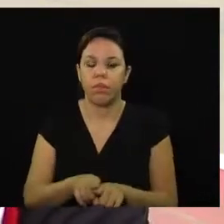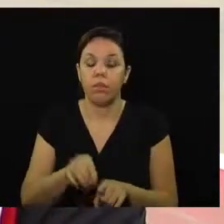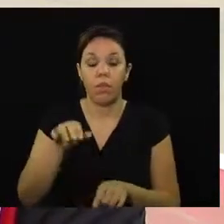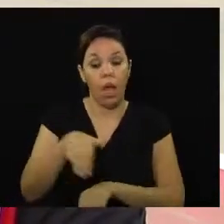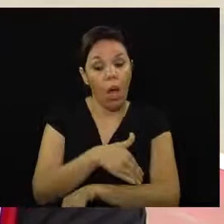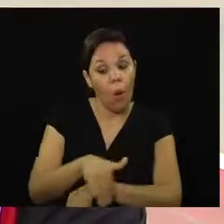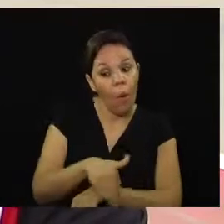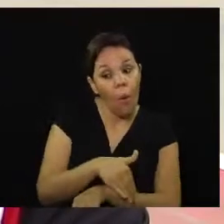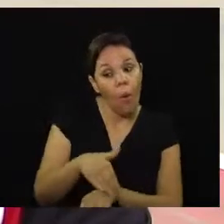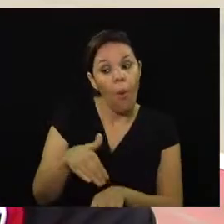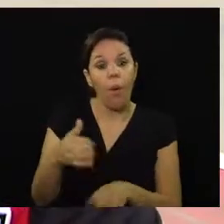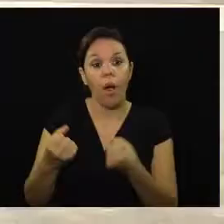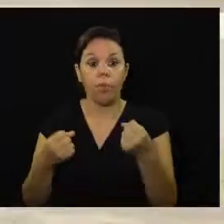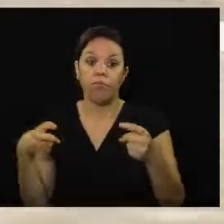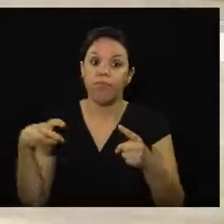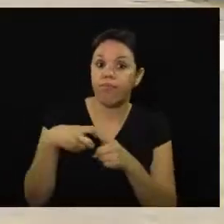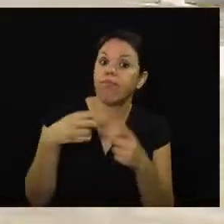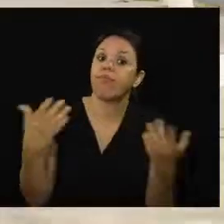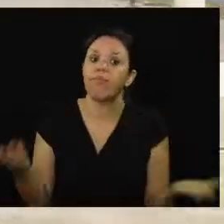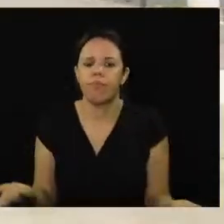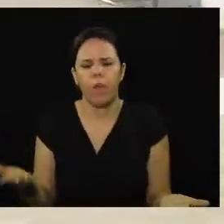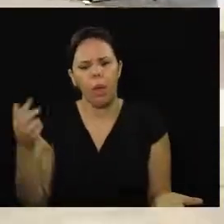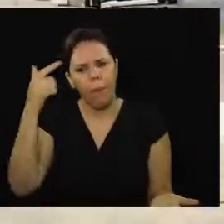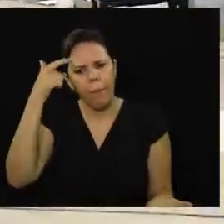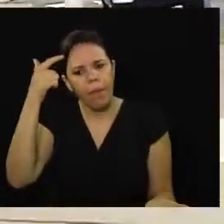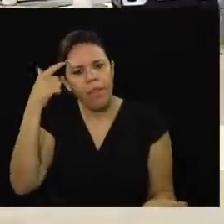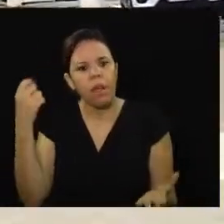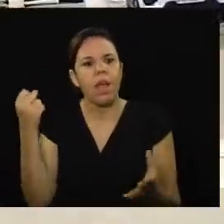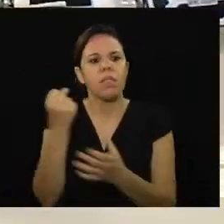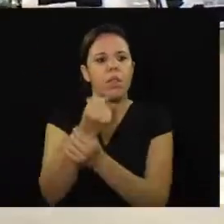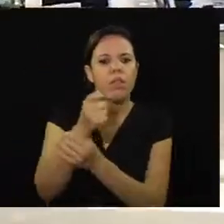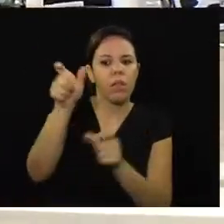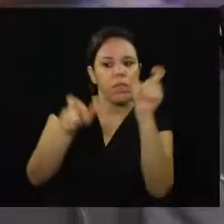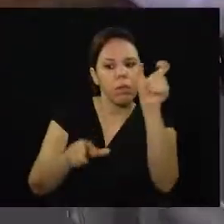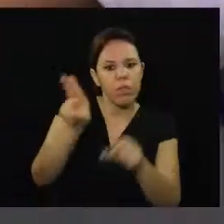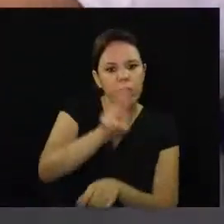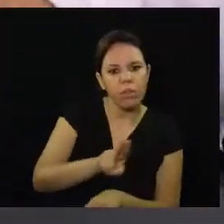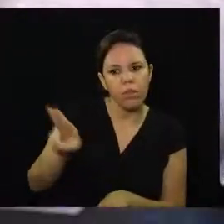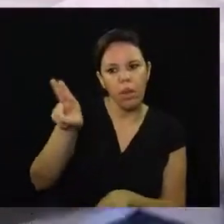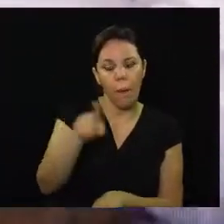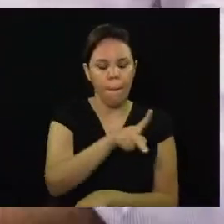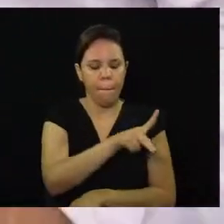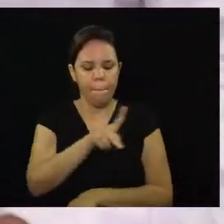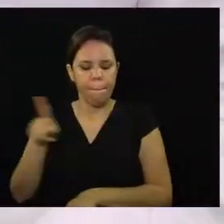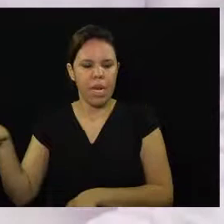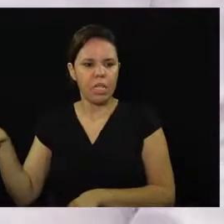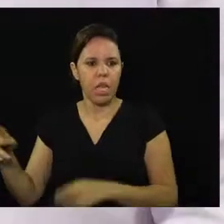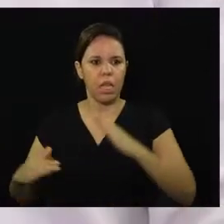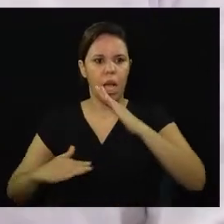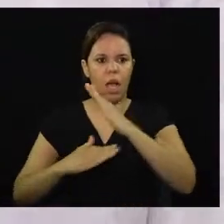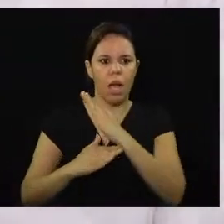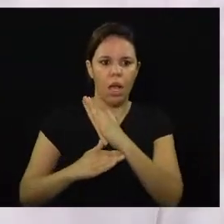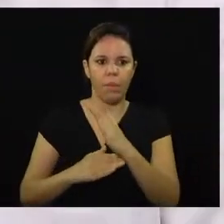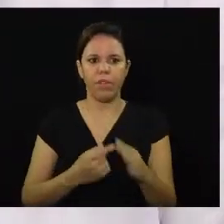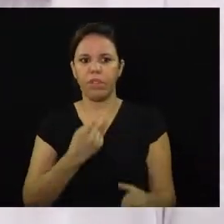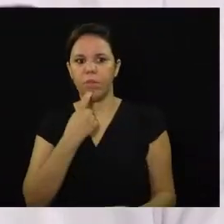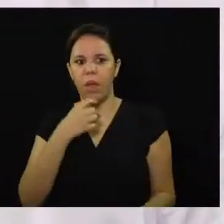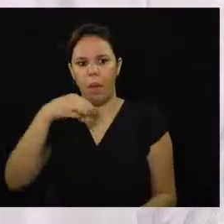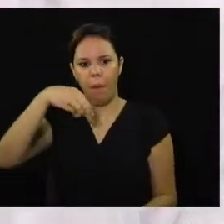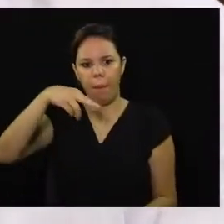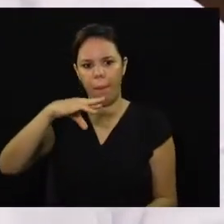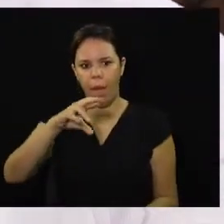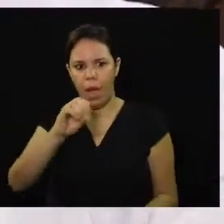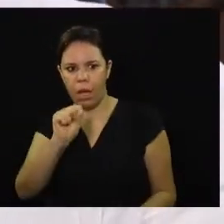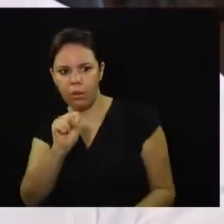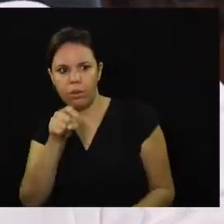Passar na rua, carro pegar. Pois é pensando na segurança dos usuários que o presidente da Câmara de Campinas o vereador Marcos